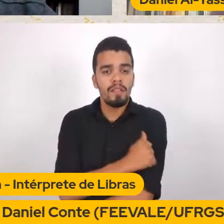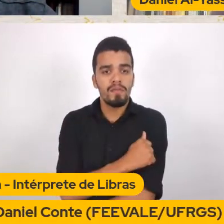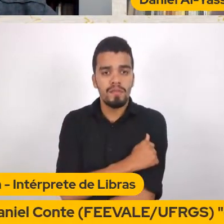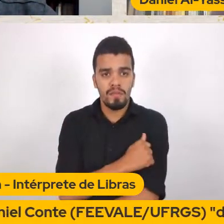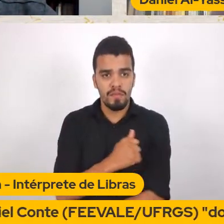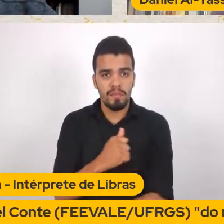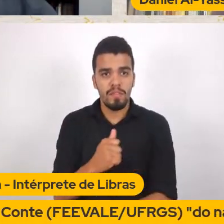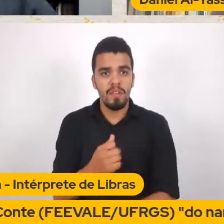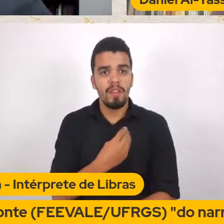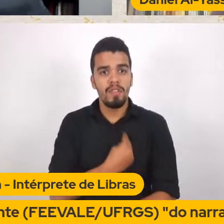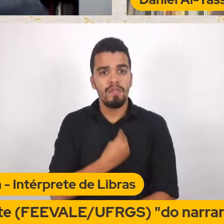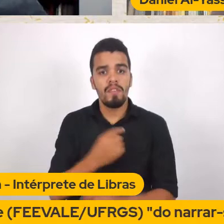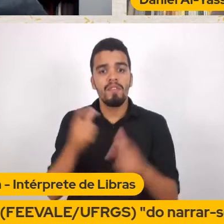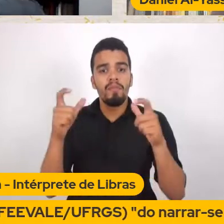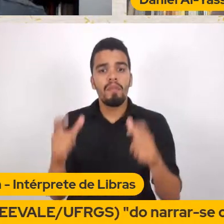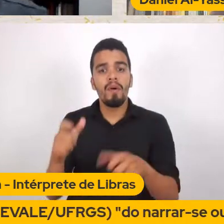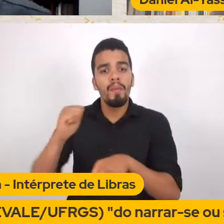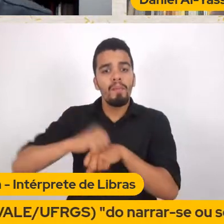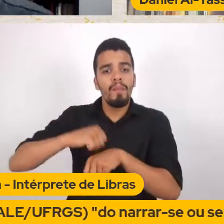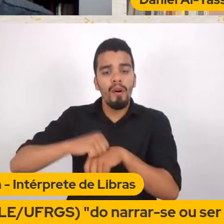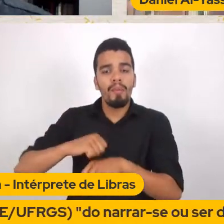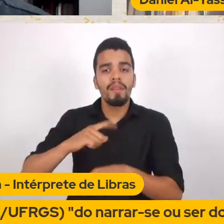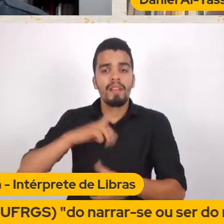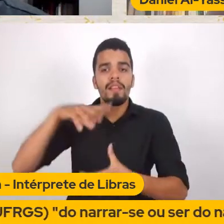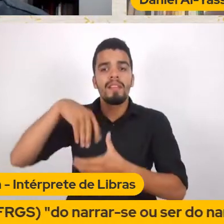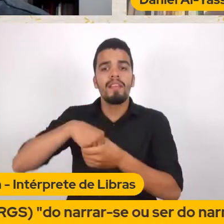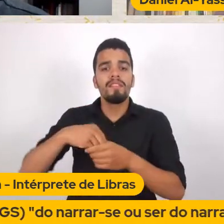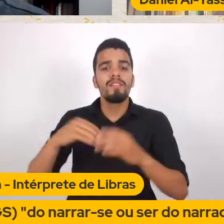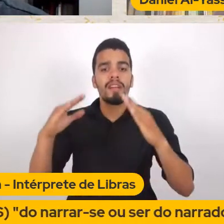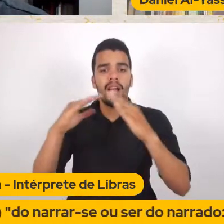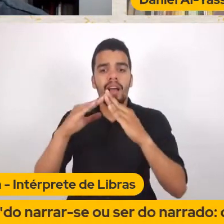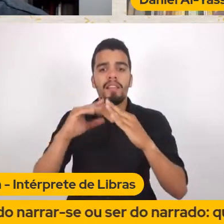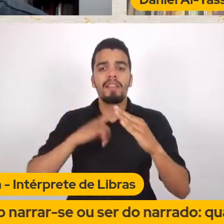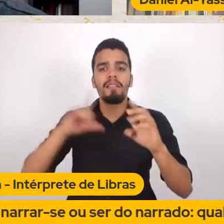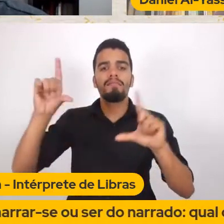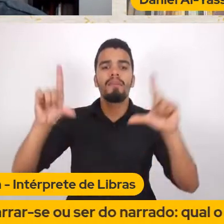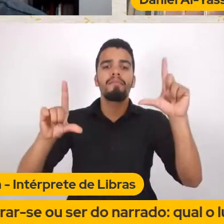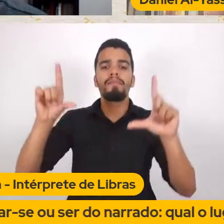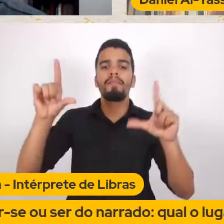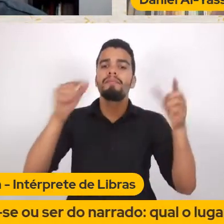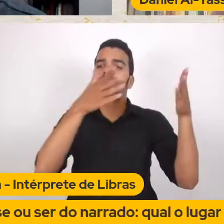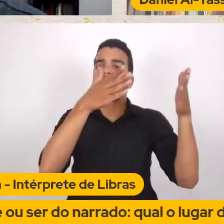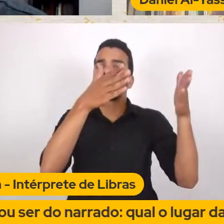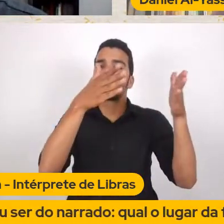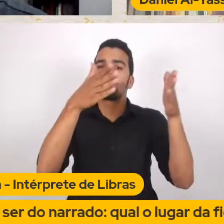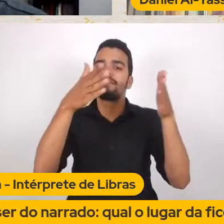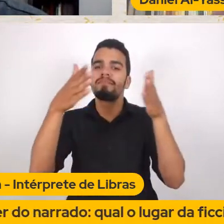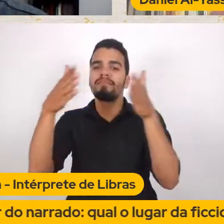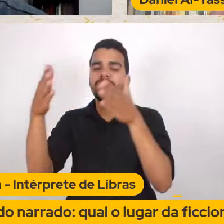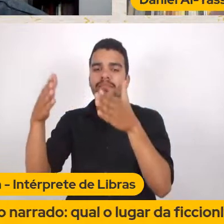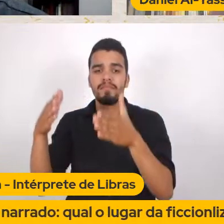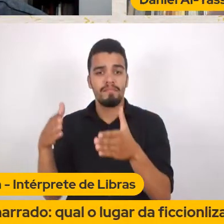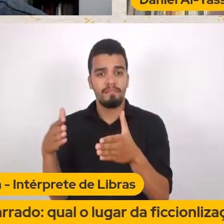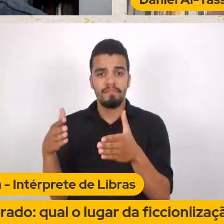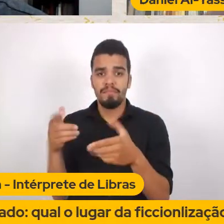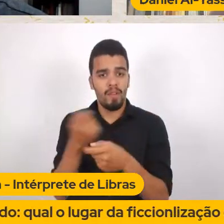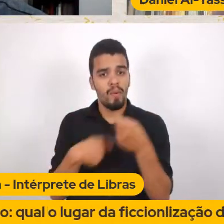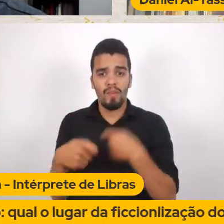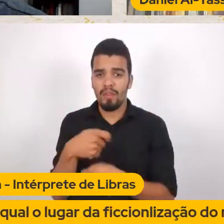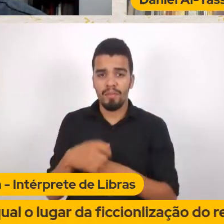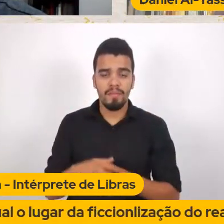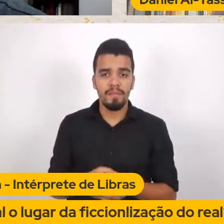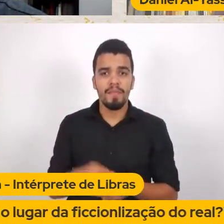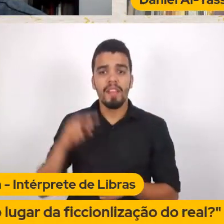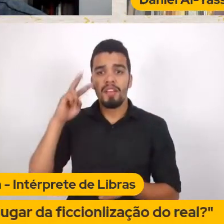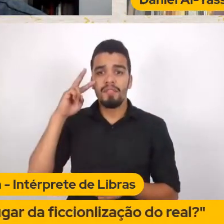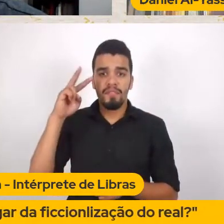Ele tem uma televisão Que tem acesso A ordem Do domínio econômico Ele vê o Jornal Nacional Os cultos Da